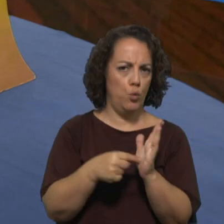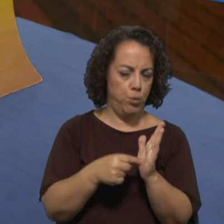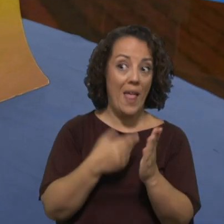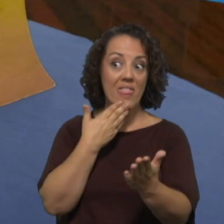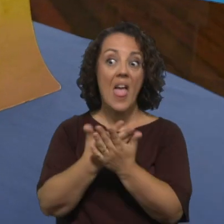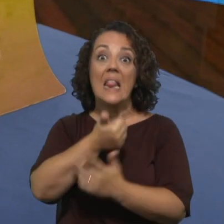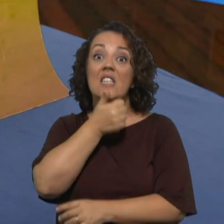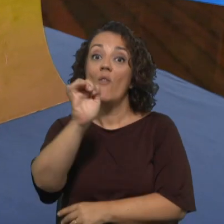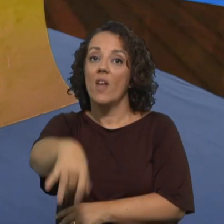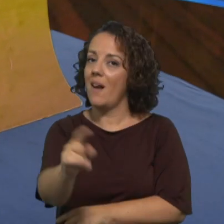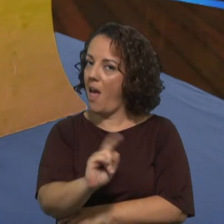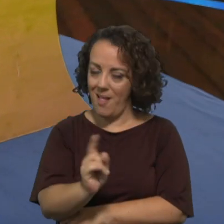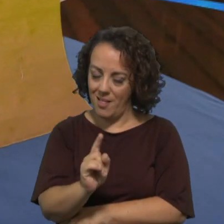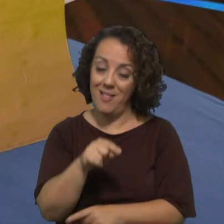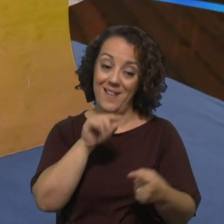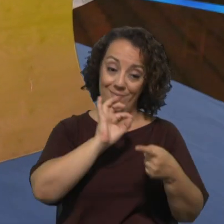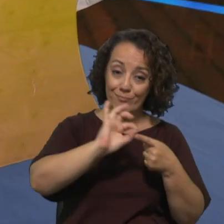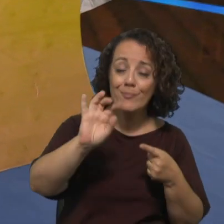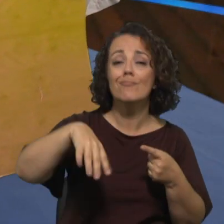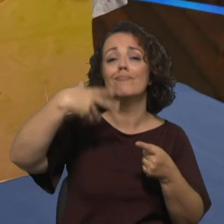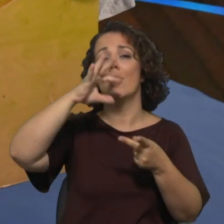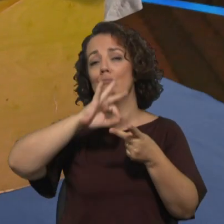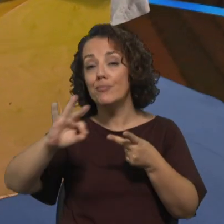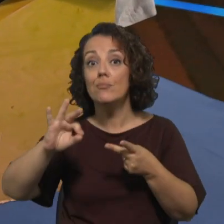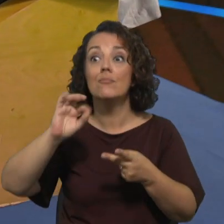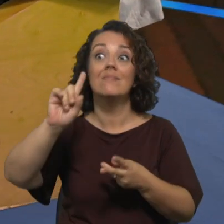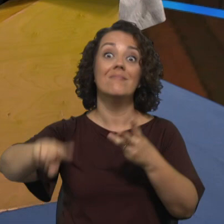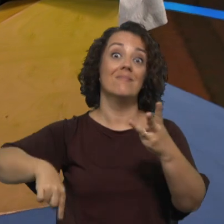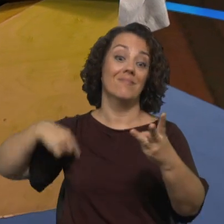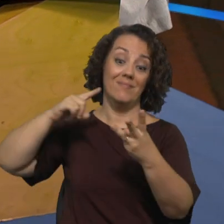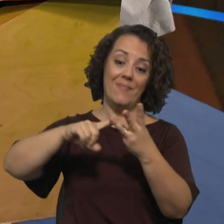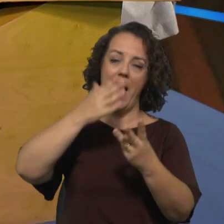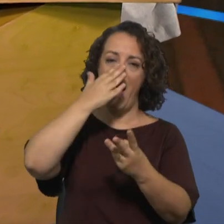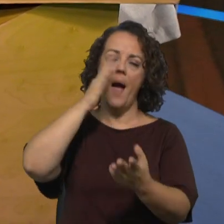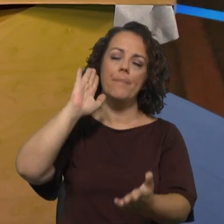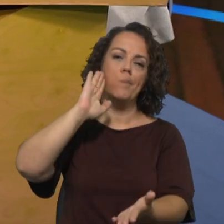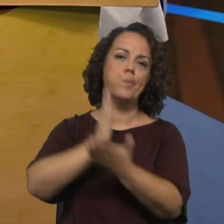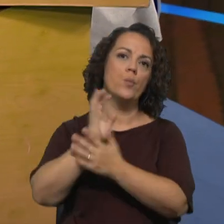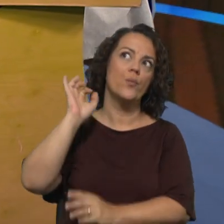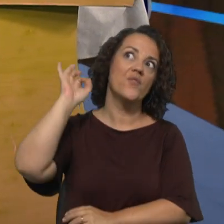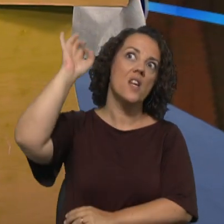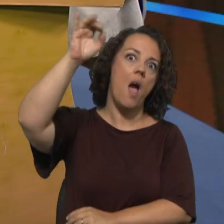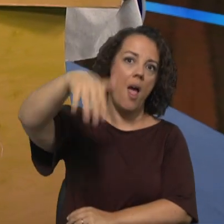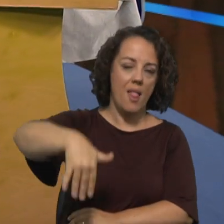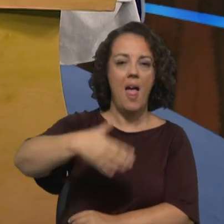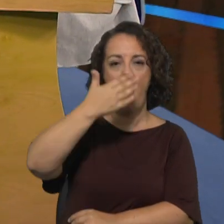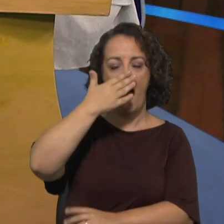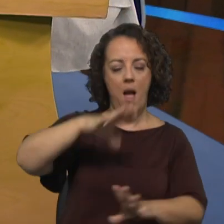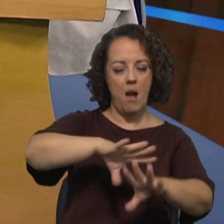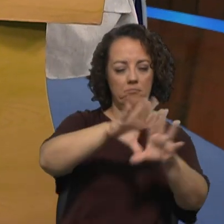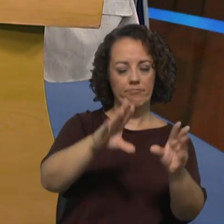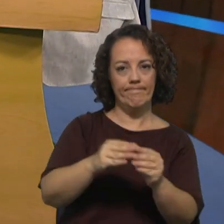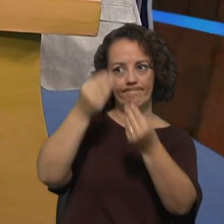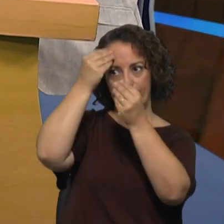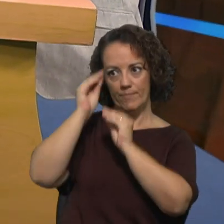e só no próximo ano é que estas decisões assim lhe podemos chamar ou conselhos para o Papa vão ficar mais definidos portanto